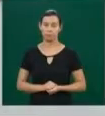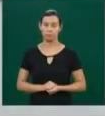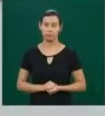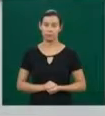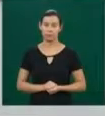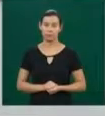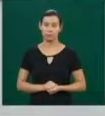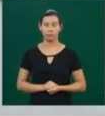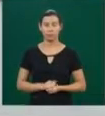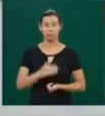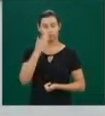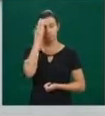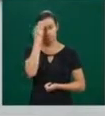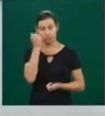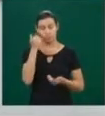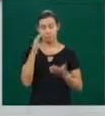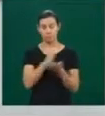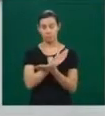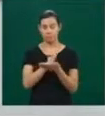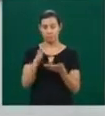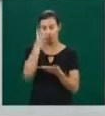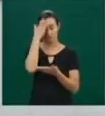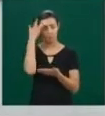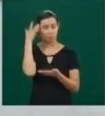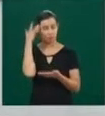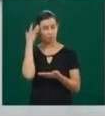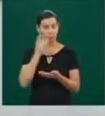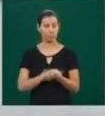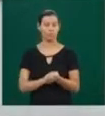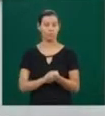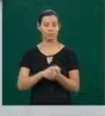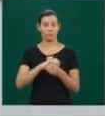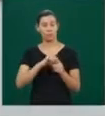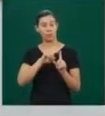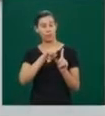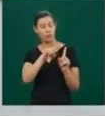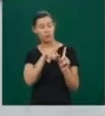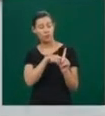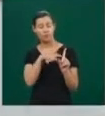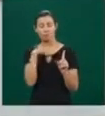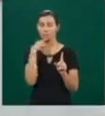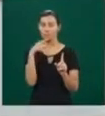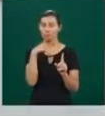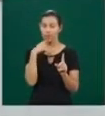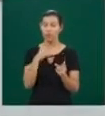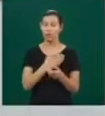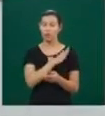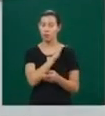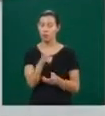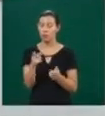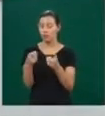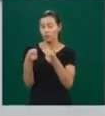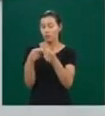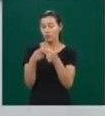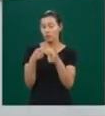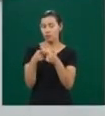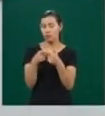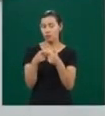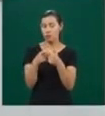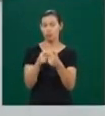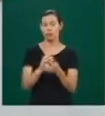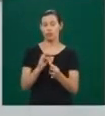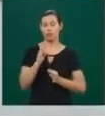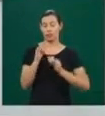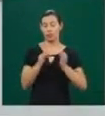A gente sabe que algumas pessoas, por diversos motivos, não conseguem ter filhos. É aí que eles procuram a ajuda da medicina. As